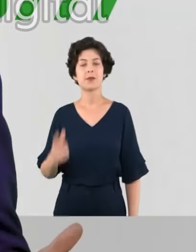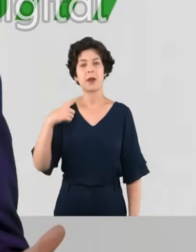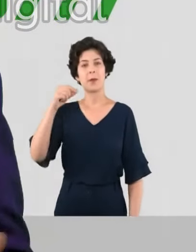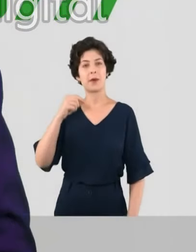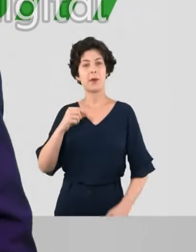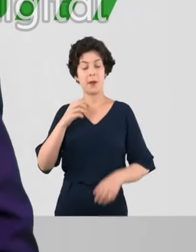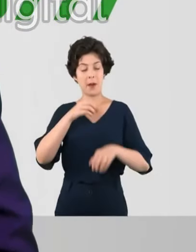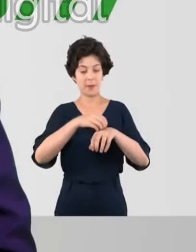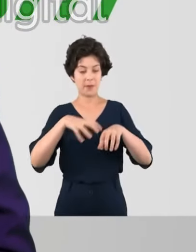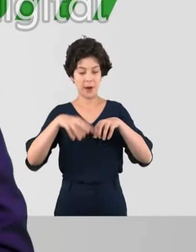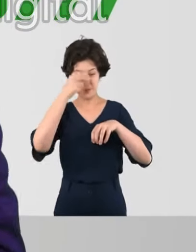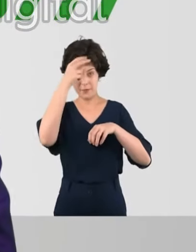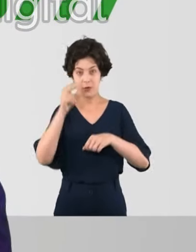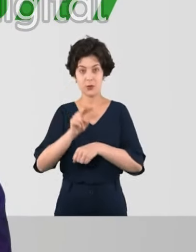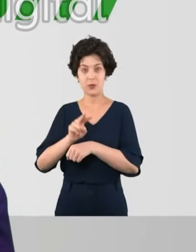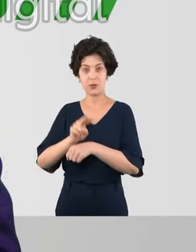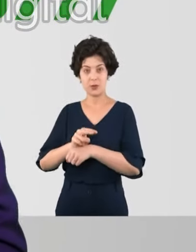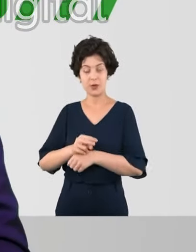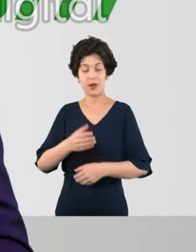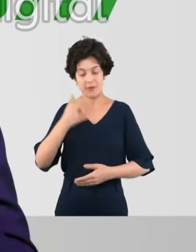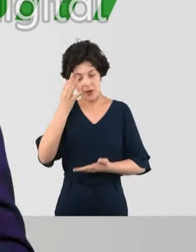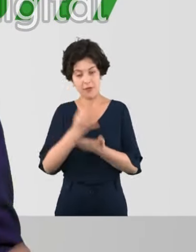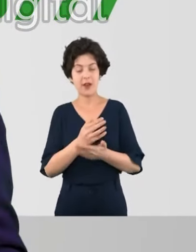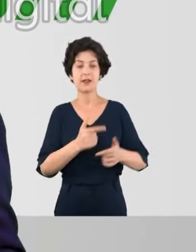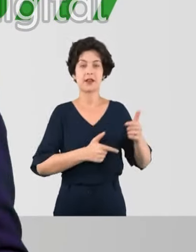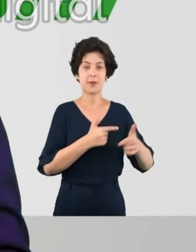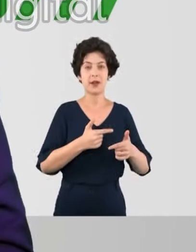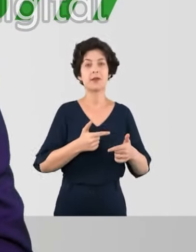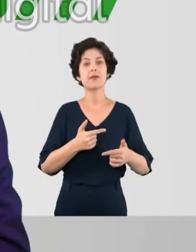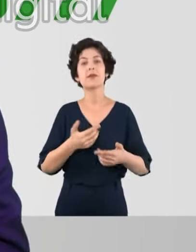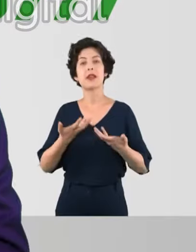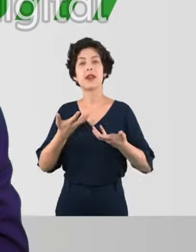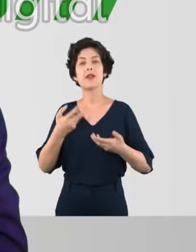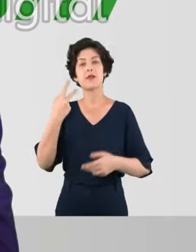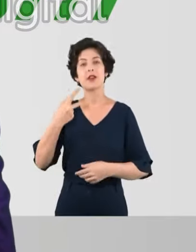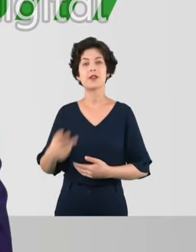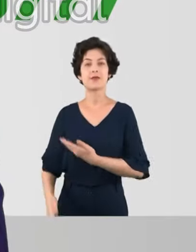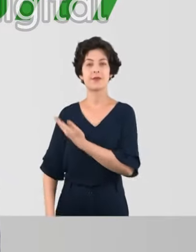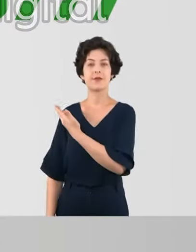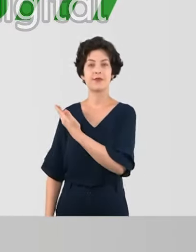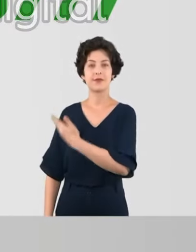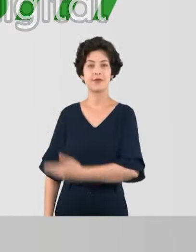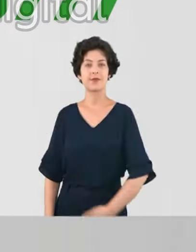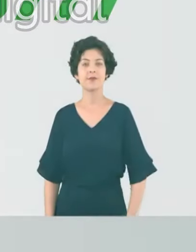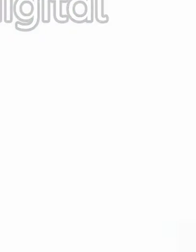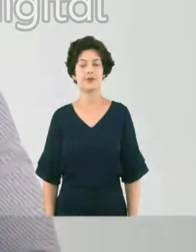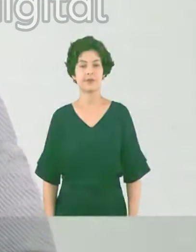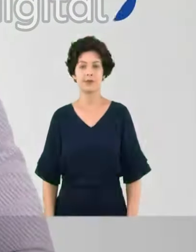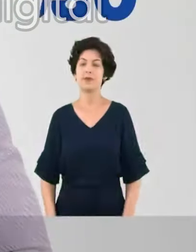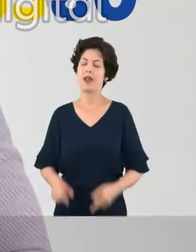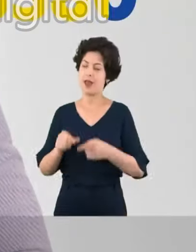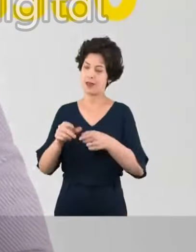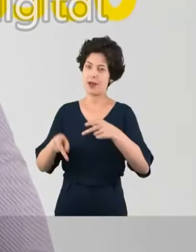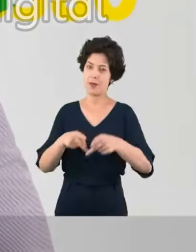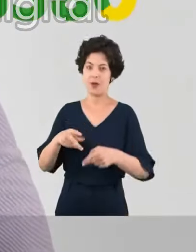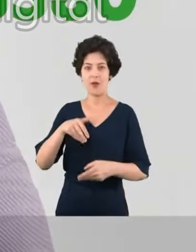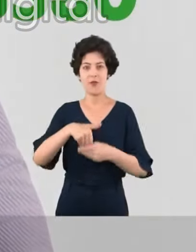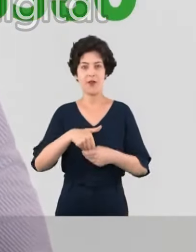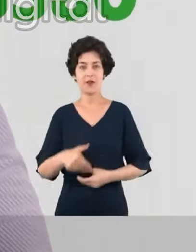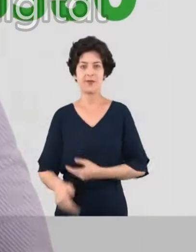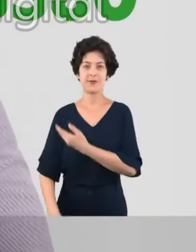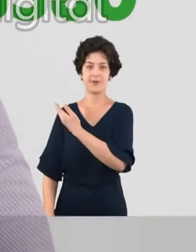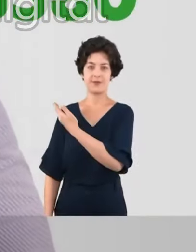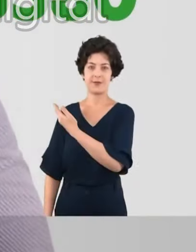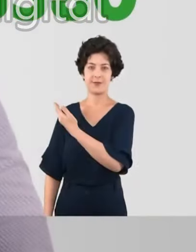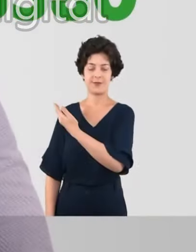melhor subprefeito de São Paulo. Com fé e trabalho, agora quero ser vereador. Lucas Sorrilo, 15777. É isso aí, quebrada. Vote